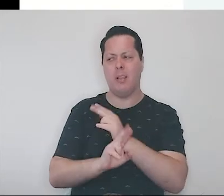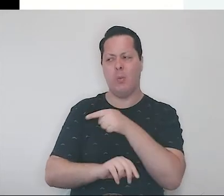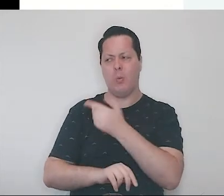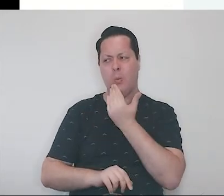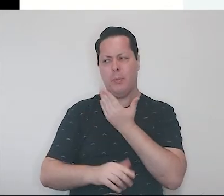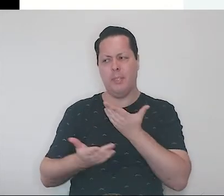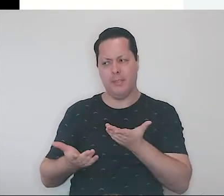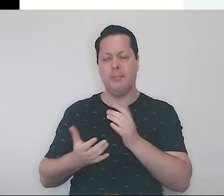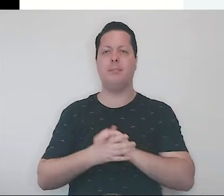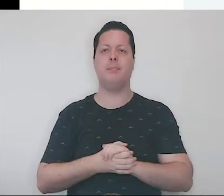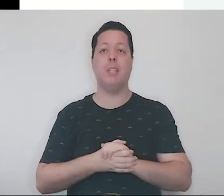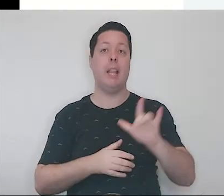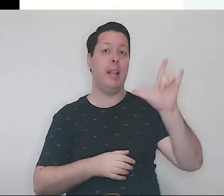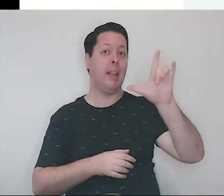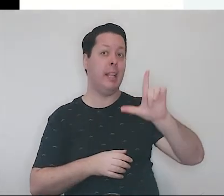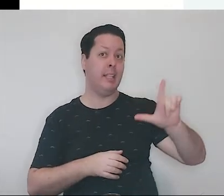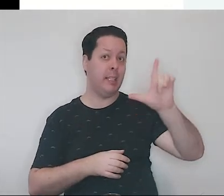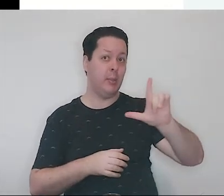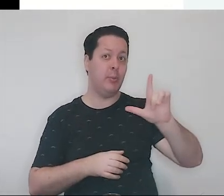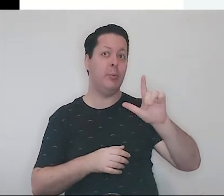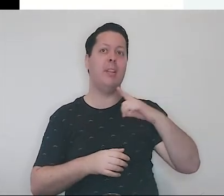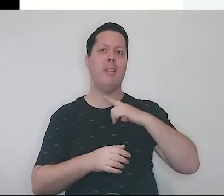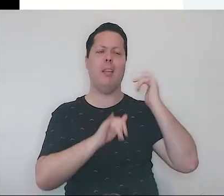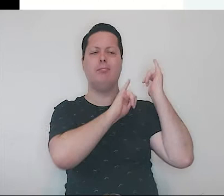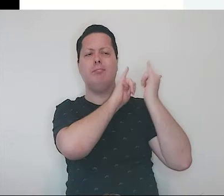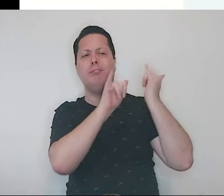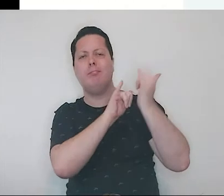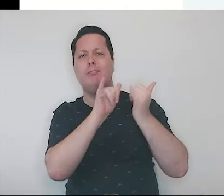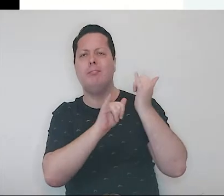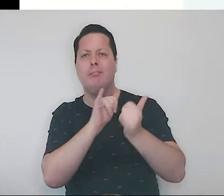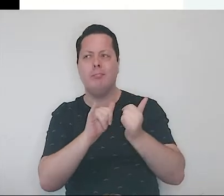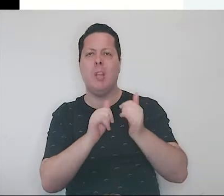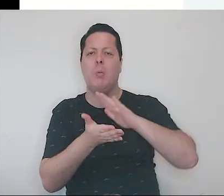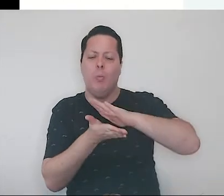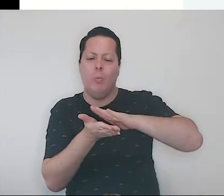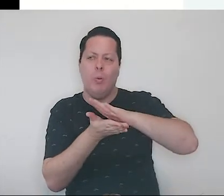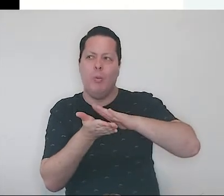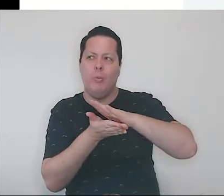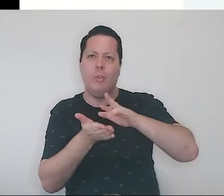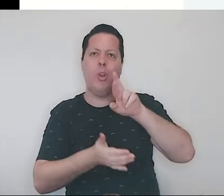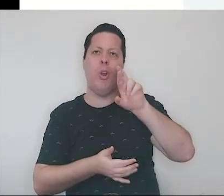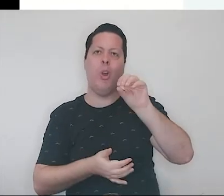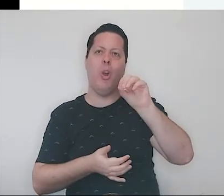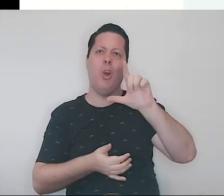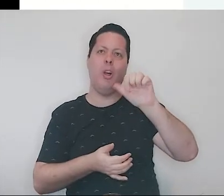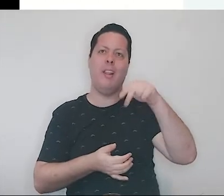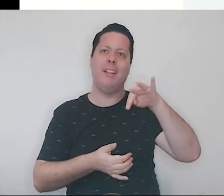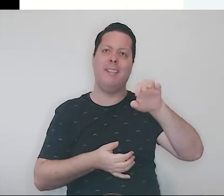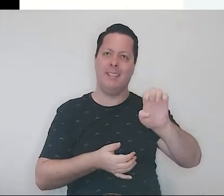dividir em duas partes. Lenda de Bolinho de Arroz Rolante, que é uma lenda japonesa, e